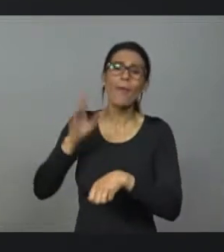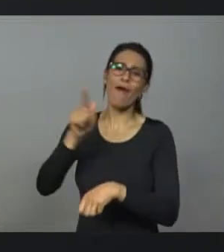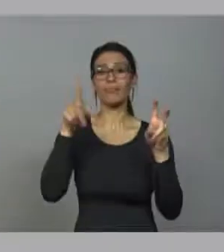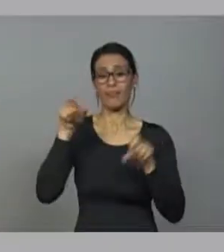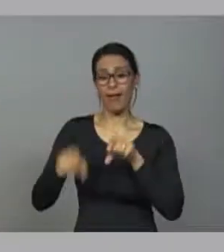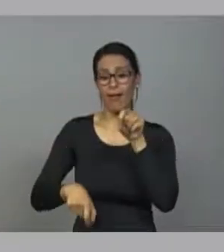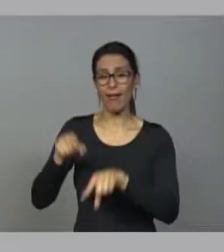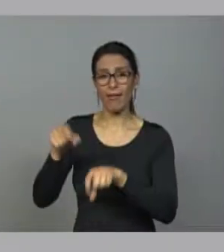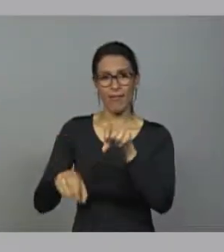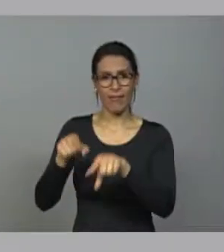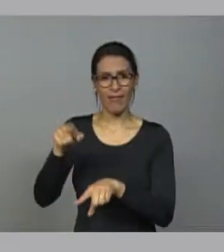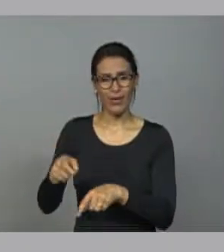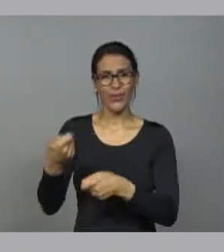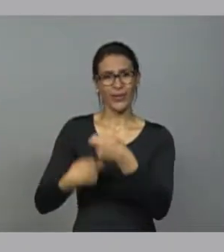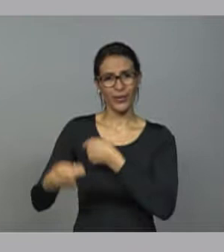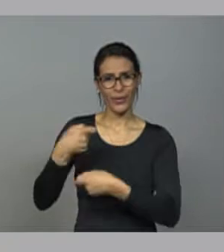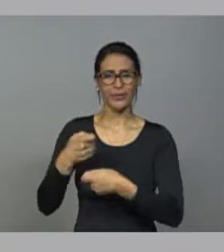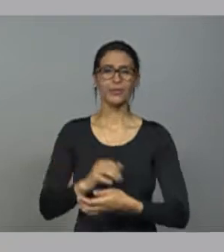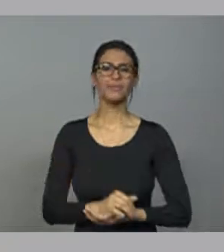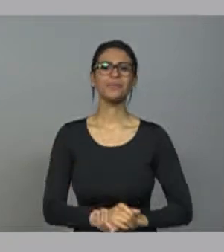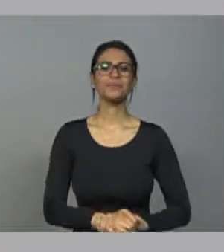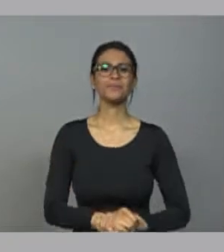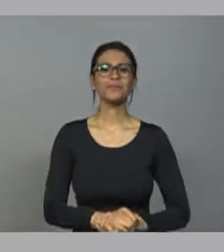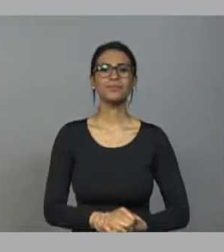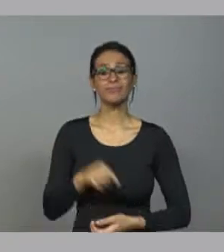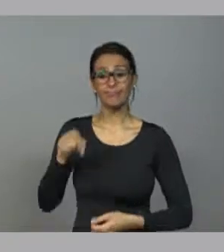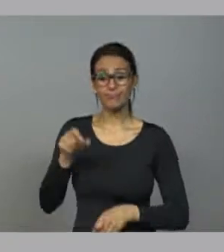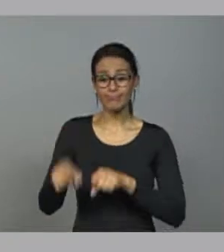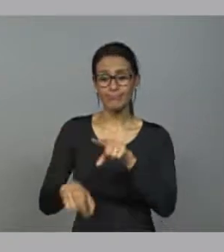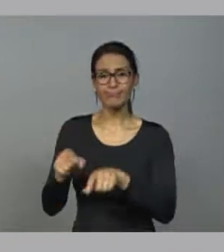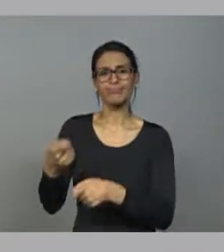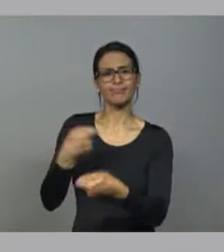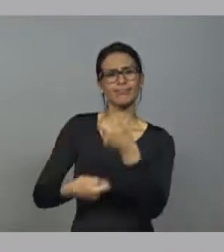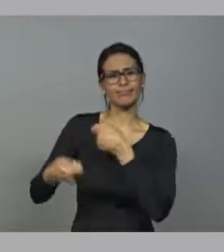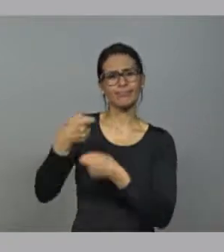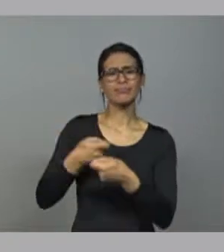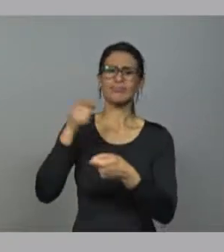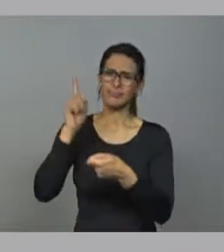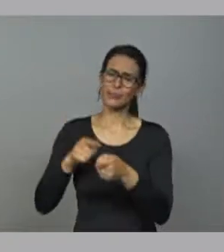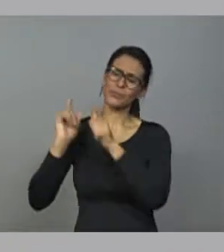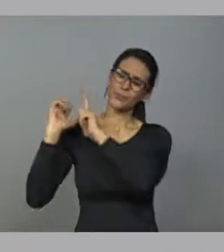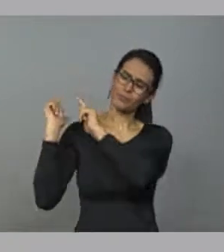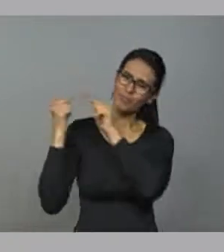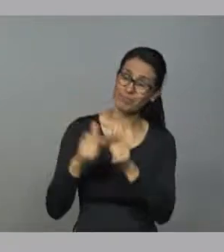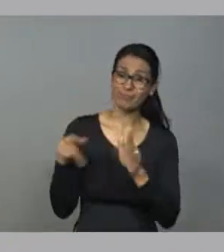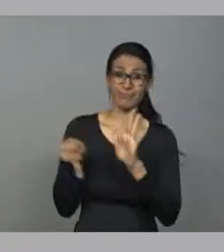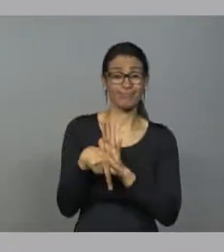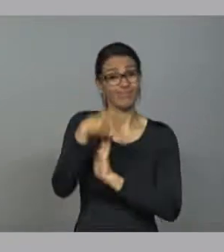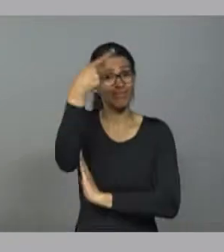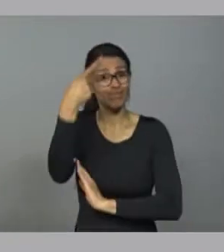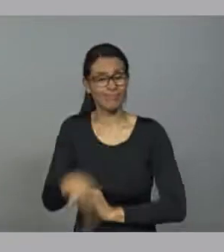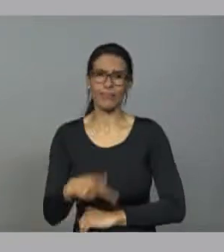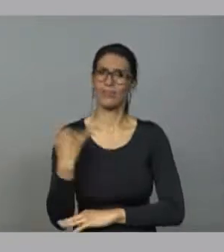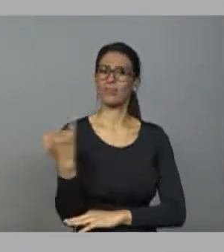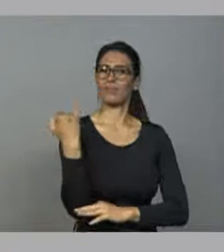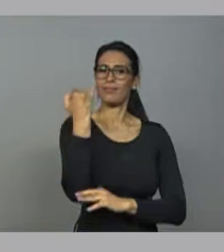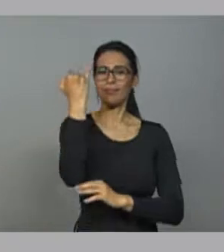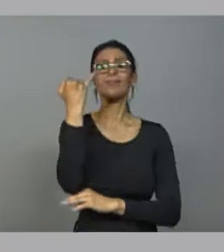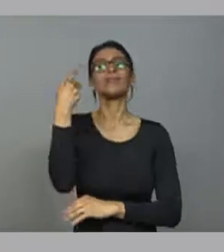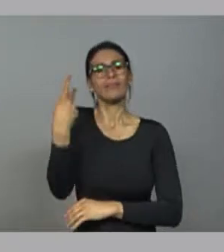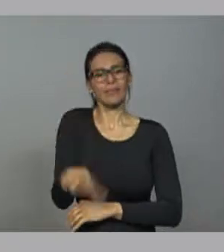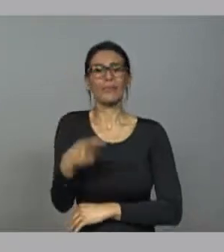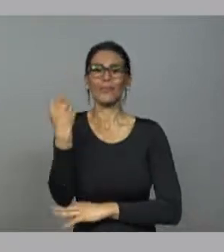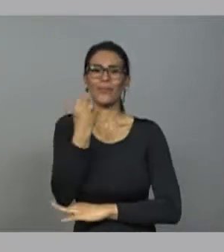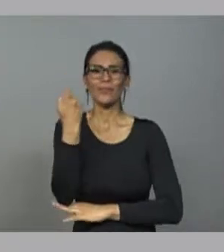O agronegócio é o segmento mais tradicional e representativo da economia gaúcha. Quais as suas propostas